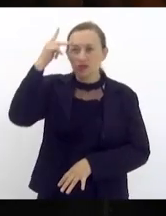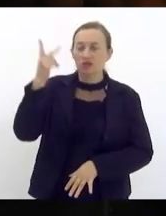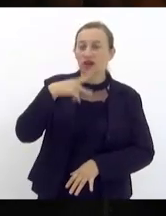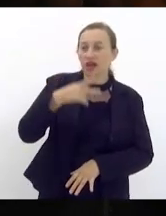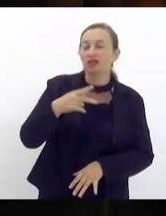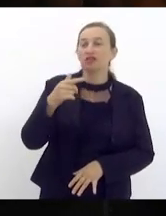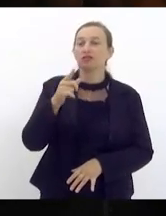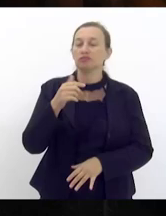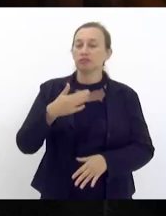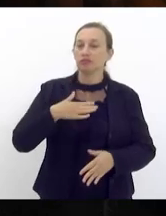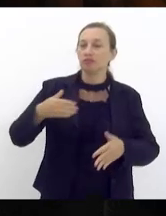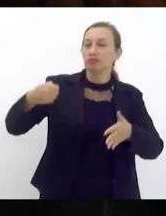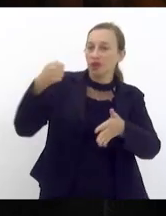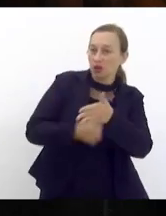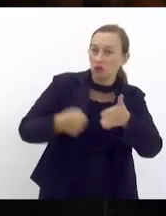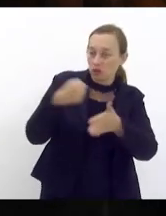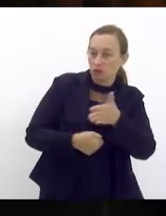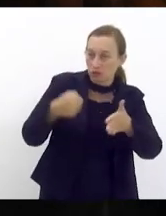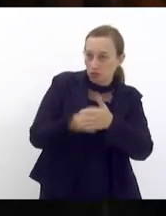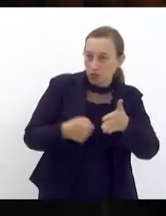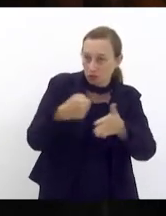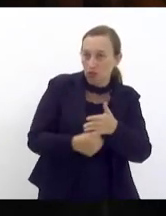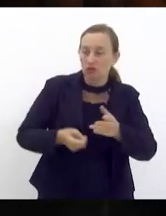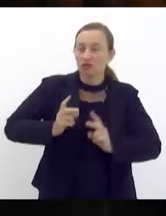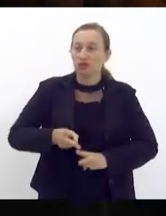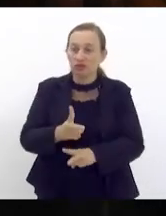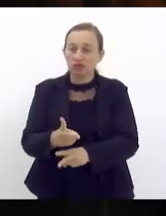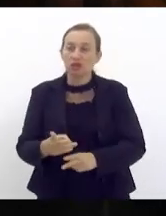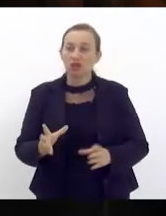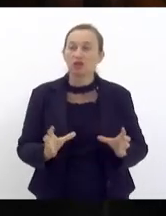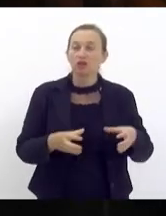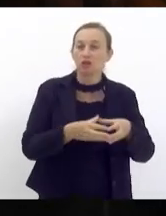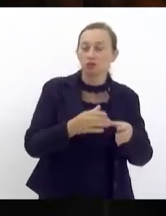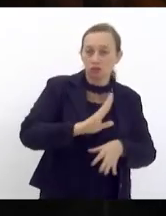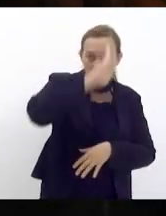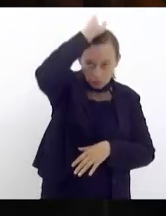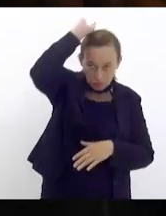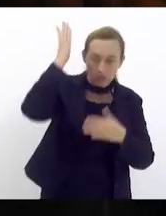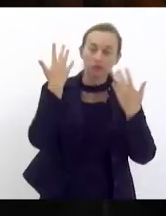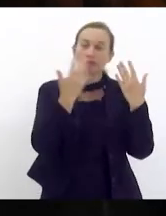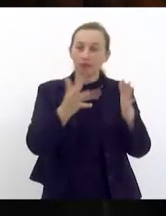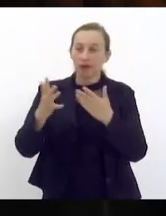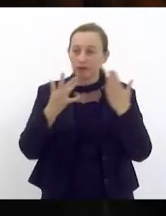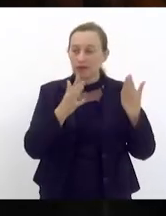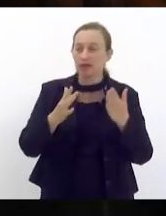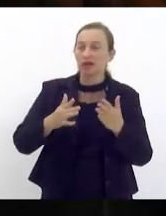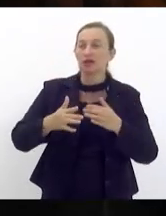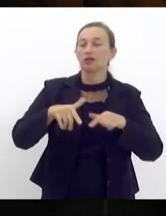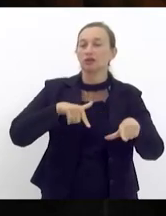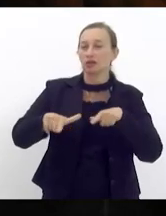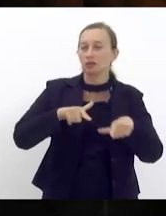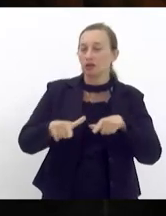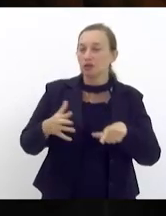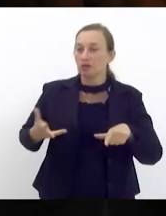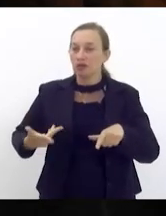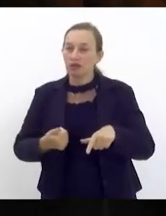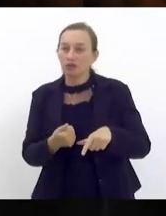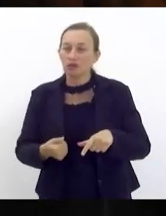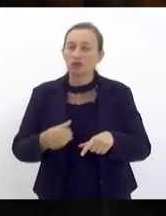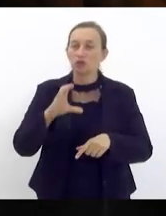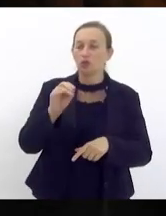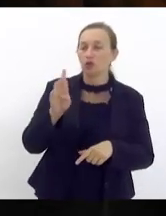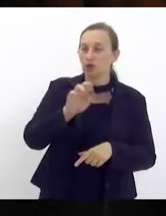luta vai continuar e também queria parabenizar toda a ação do Corpo de Bombeiros queria parabenizar o excelente trabalho que o Coronel Leandro vem